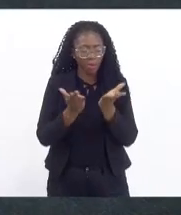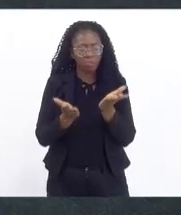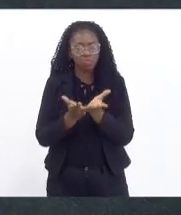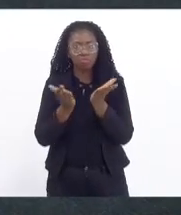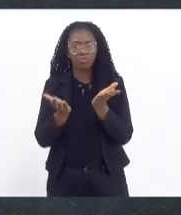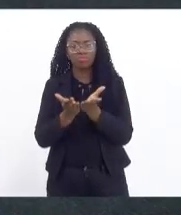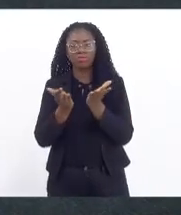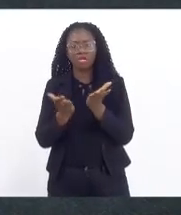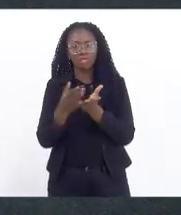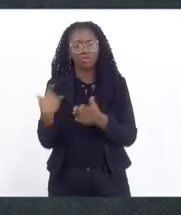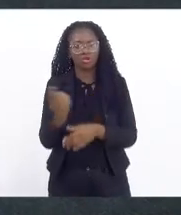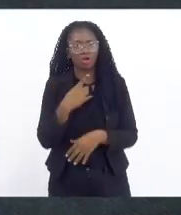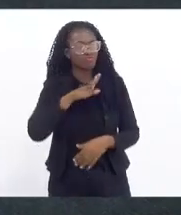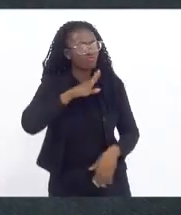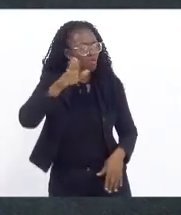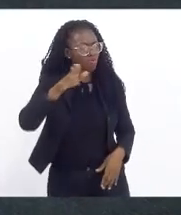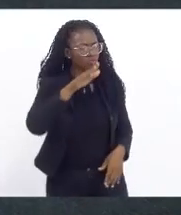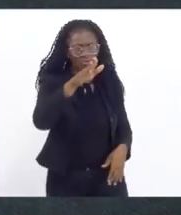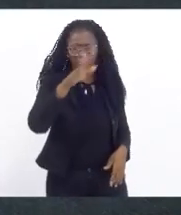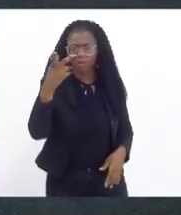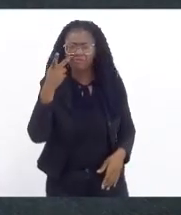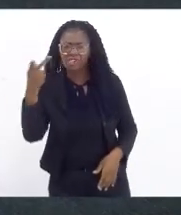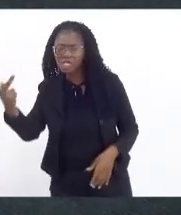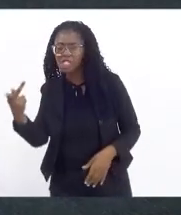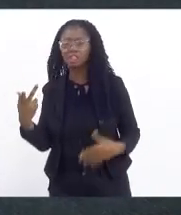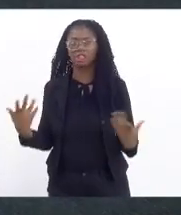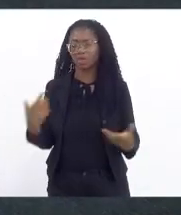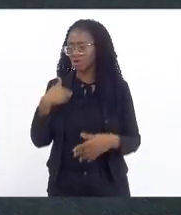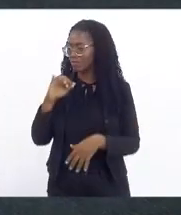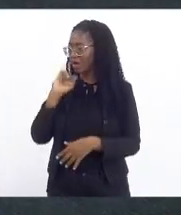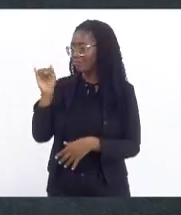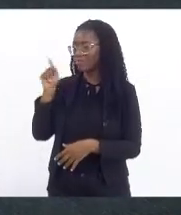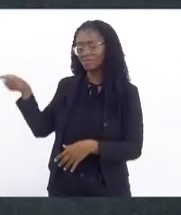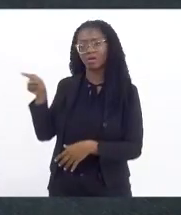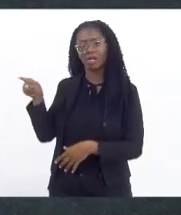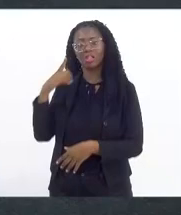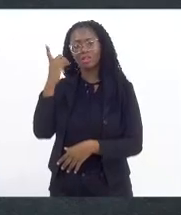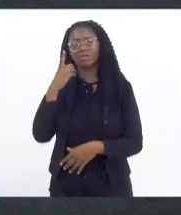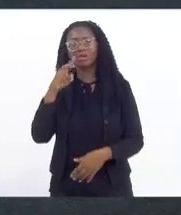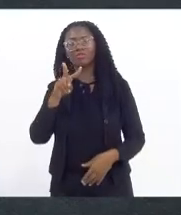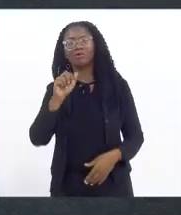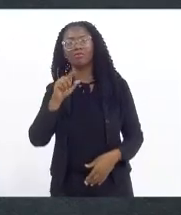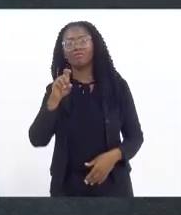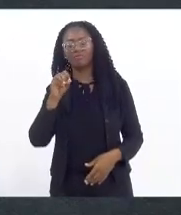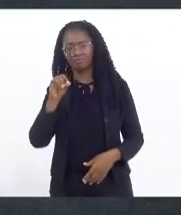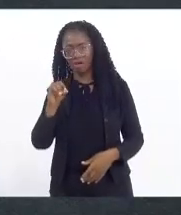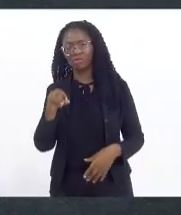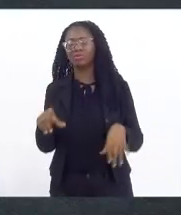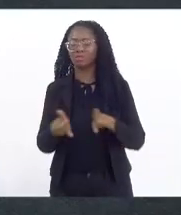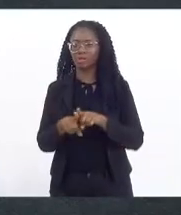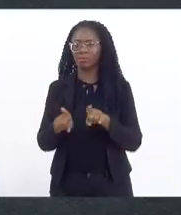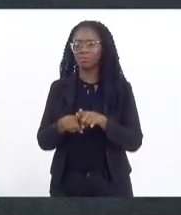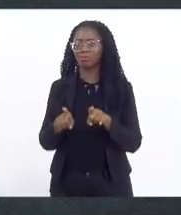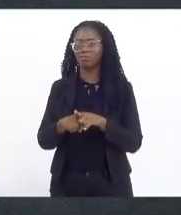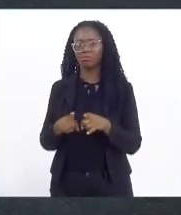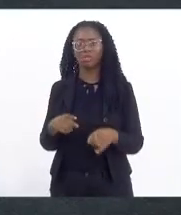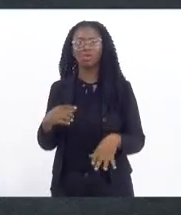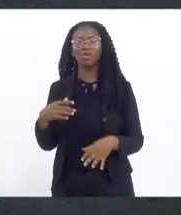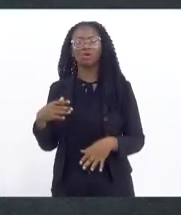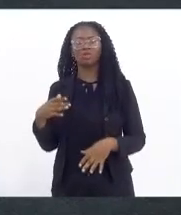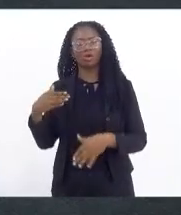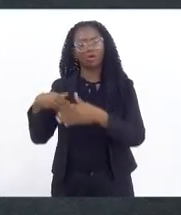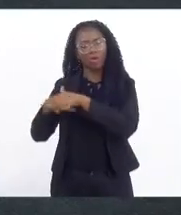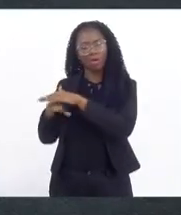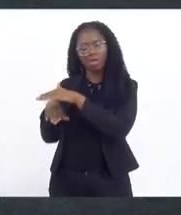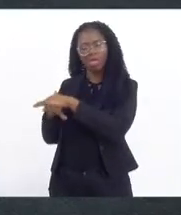Pobreza tem ido, comentava há pouco agora com o nosso deputado Valdo Seasa sobre o Banco de Alimentos que o Seasa tem